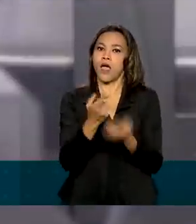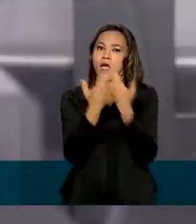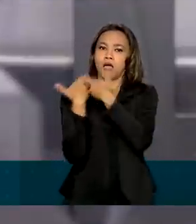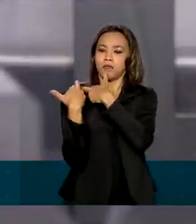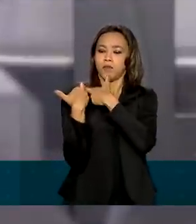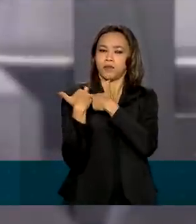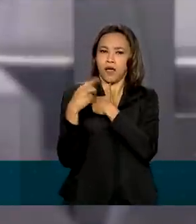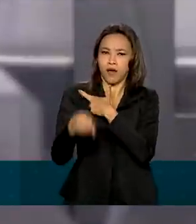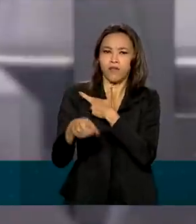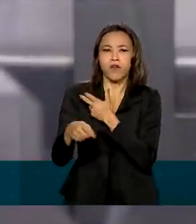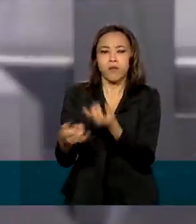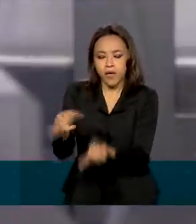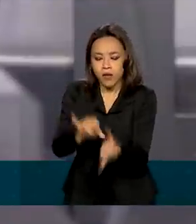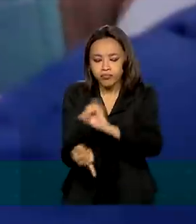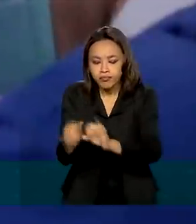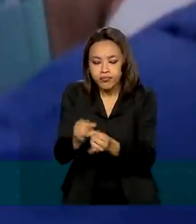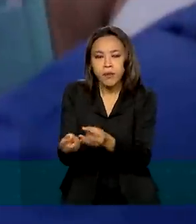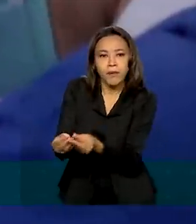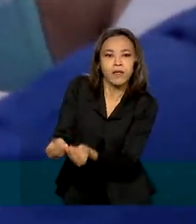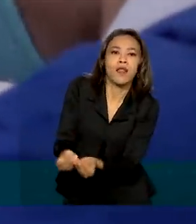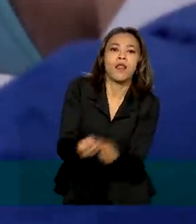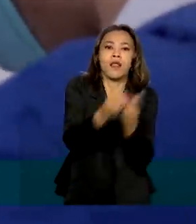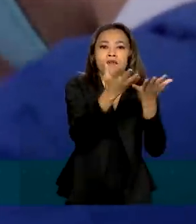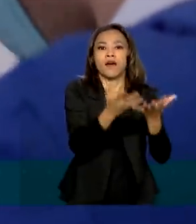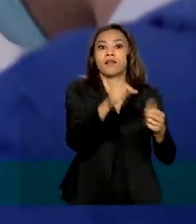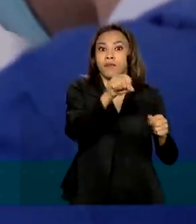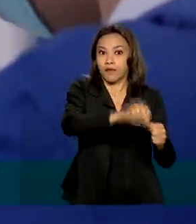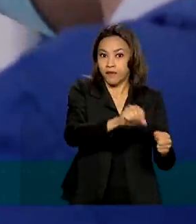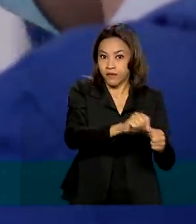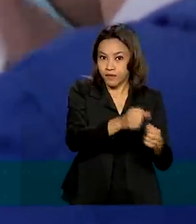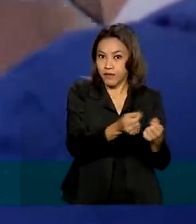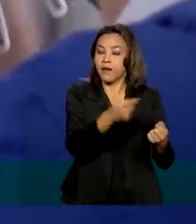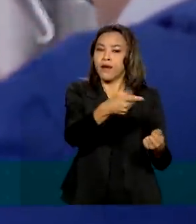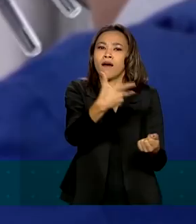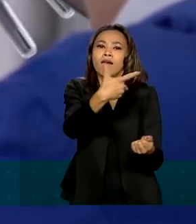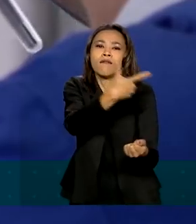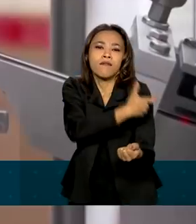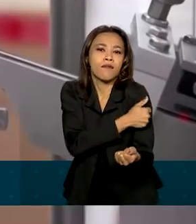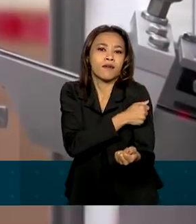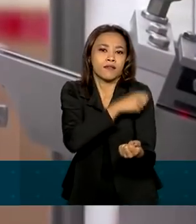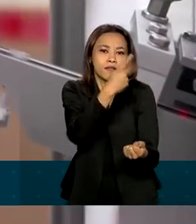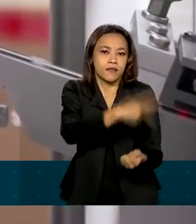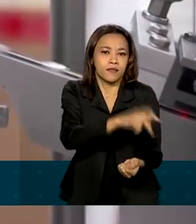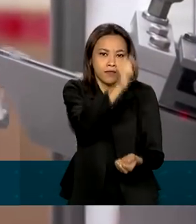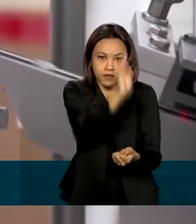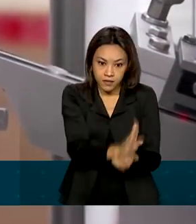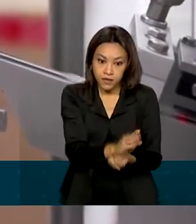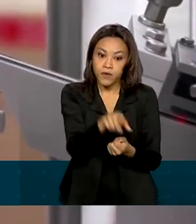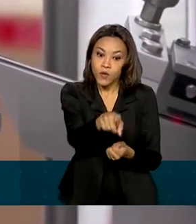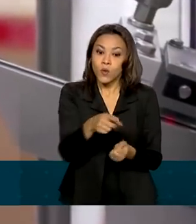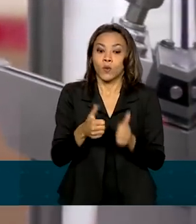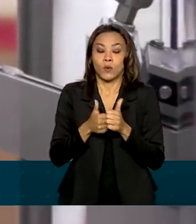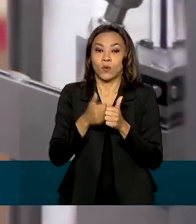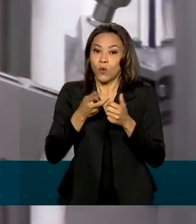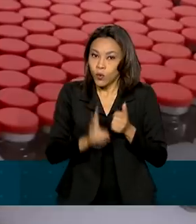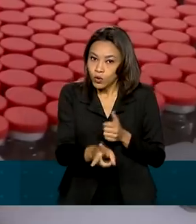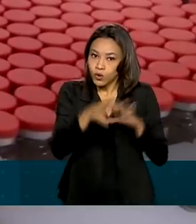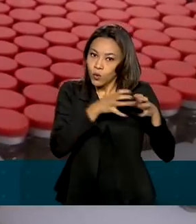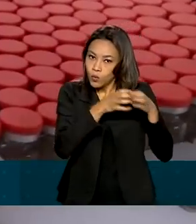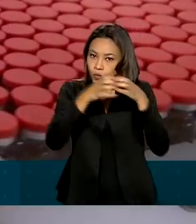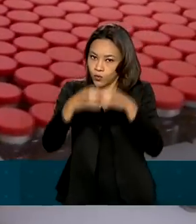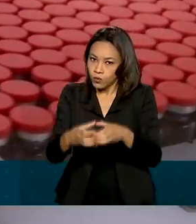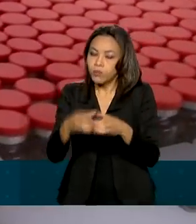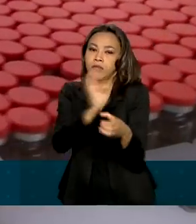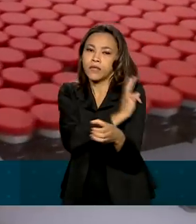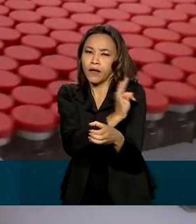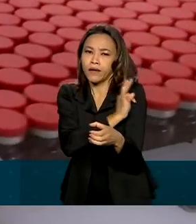Butantan, em São Paulo, para a produção da Coronavac. Os técnicos da Anvisa continuam em visita à fábrica chinesa